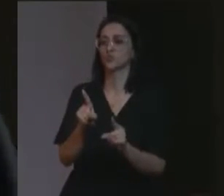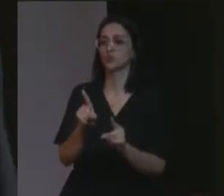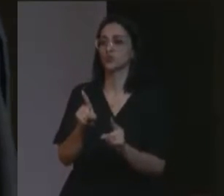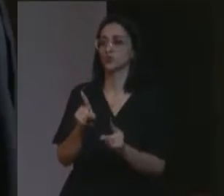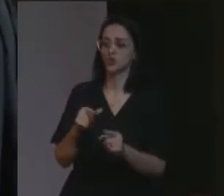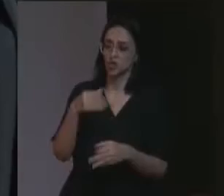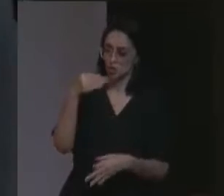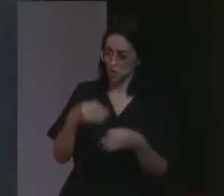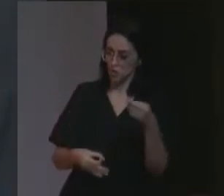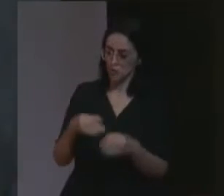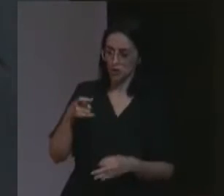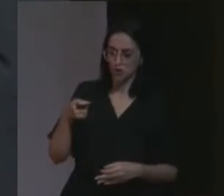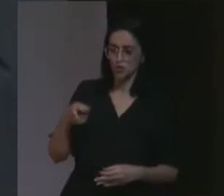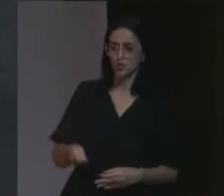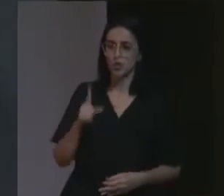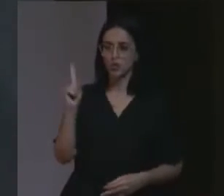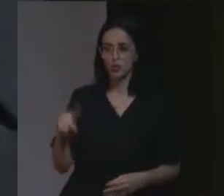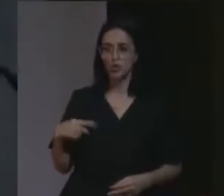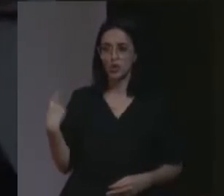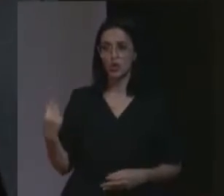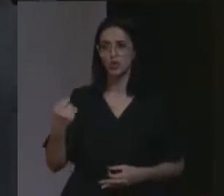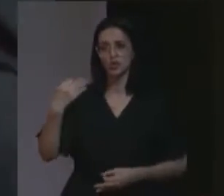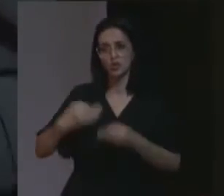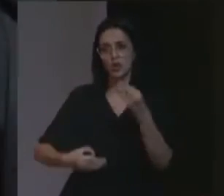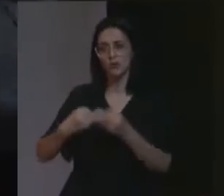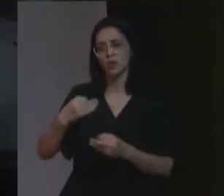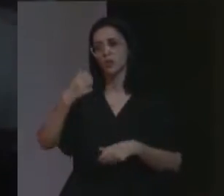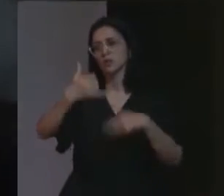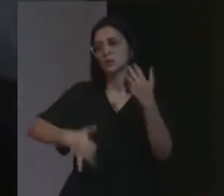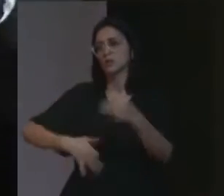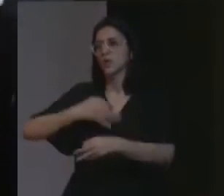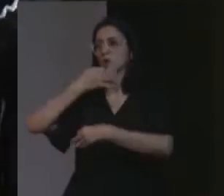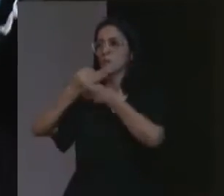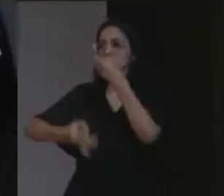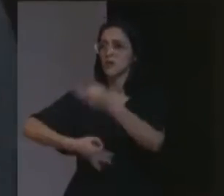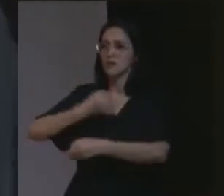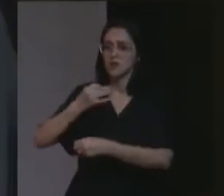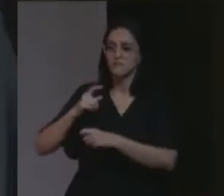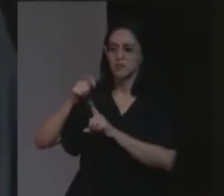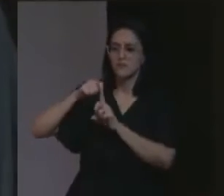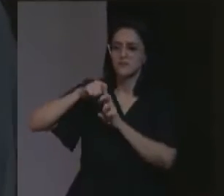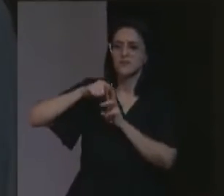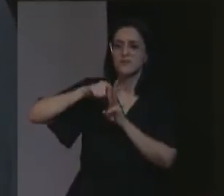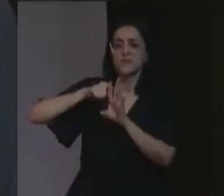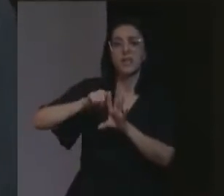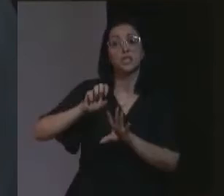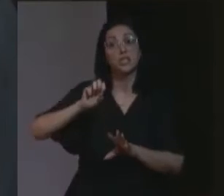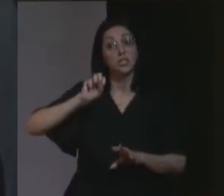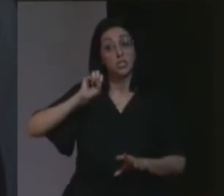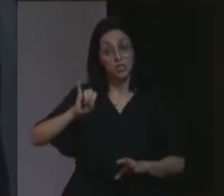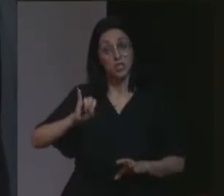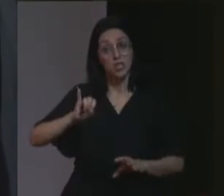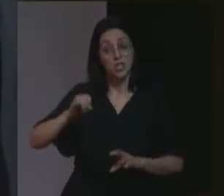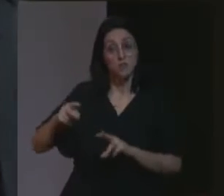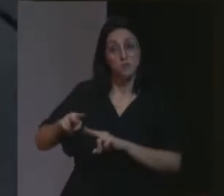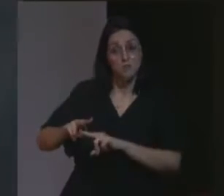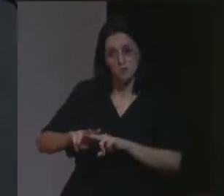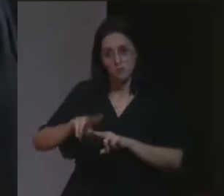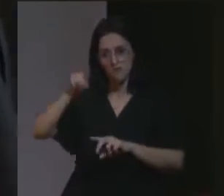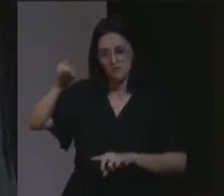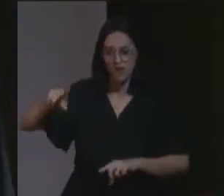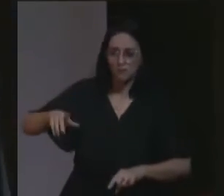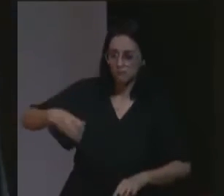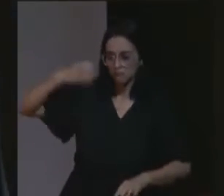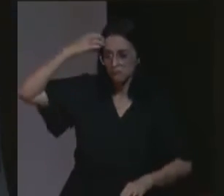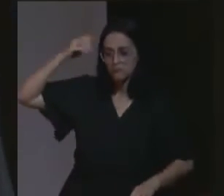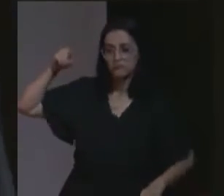julgamento, será, falado, e comentado, nos próximos meses, se ele for condenado, por genocídio, mas,